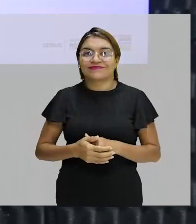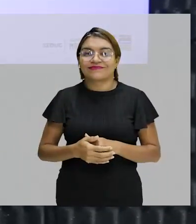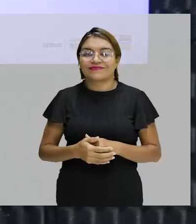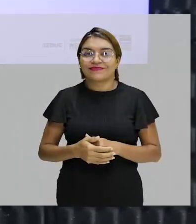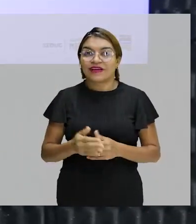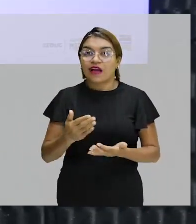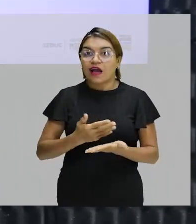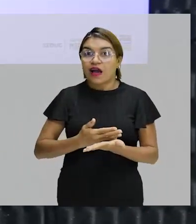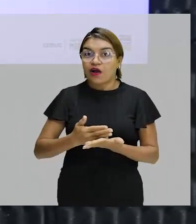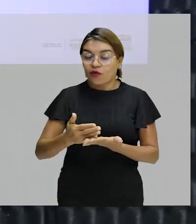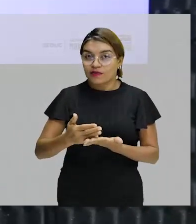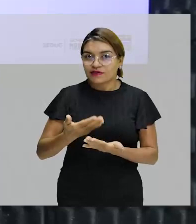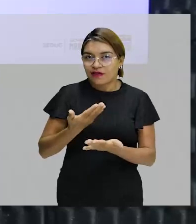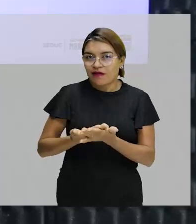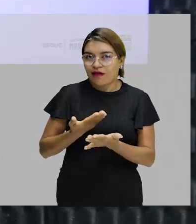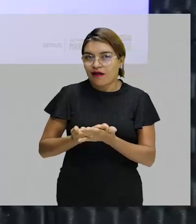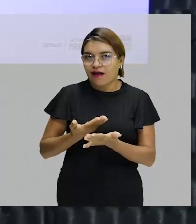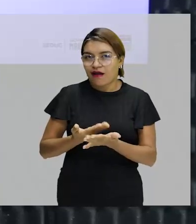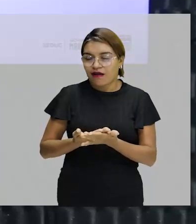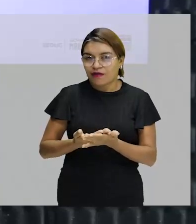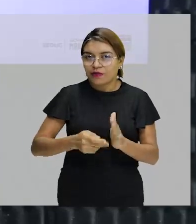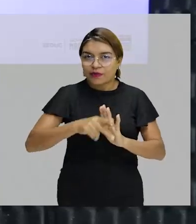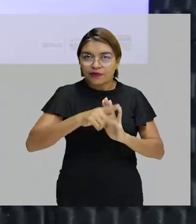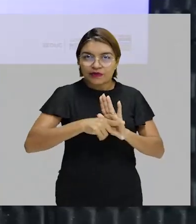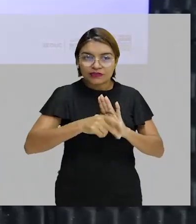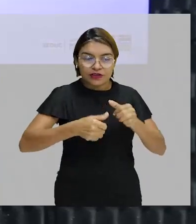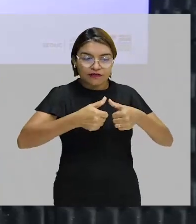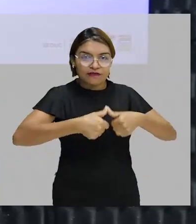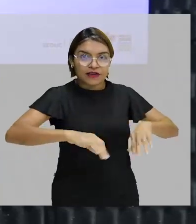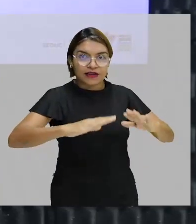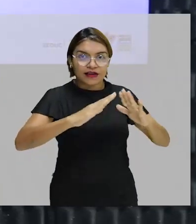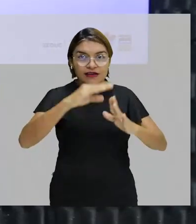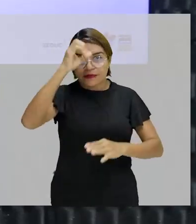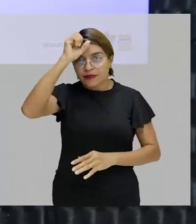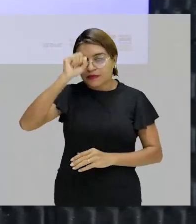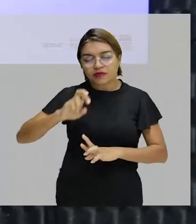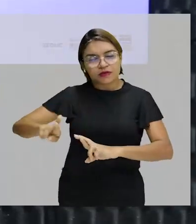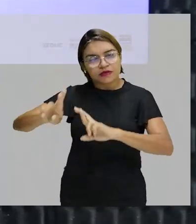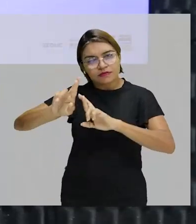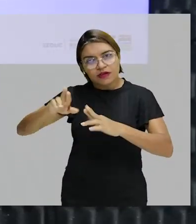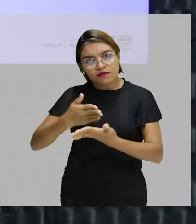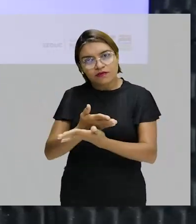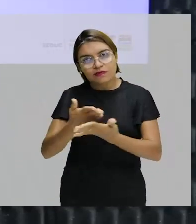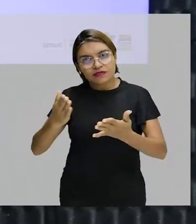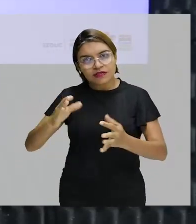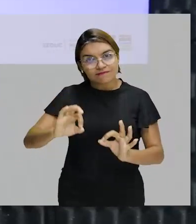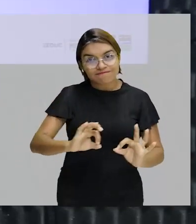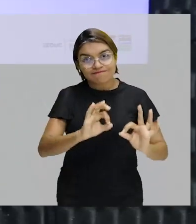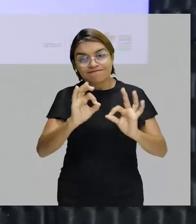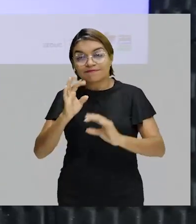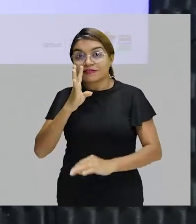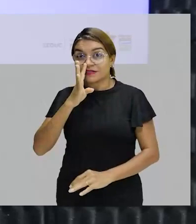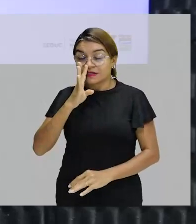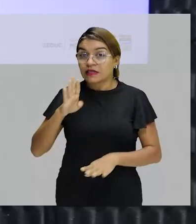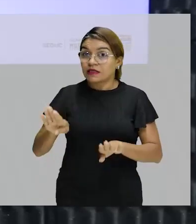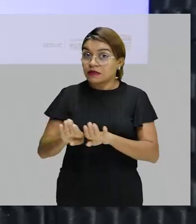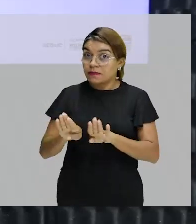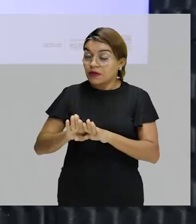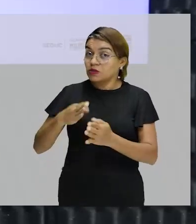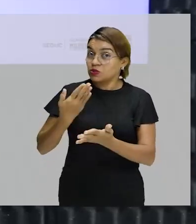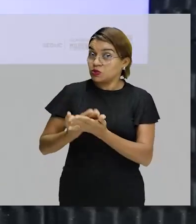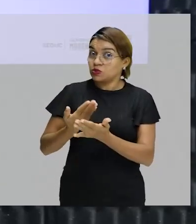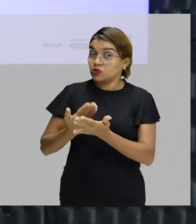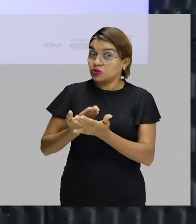Aprendendo. Bom turminha, espero que você esteja aproveitando as nossas aulas, acompanhando, certo? E principalmente se dedicando